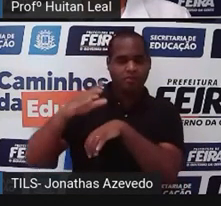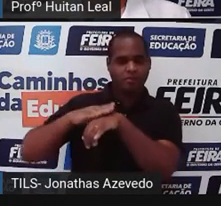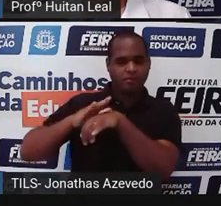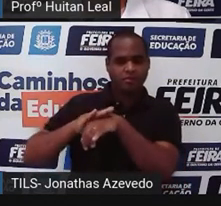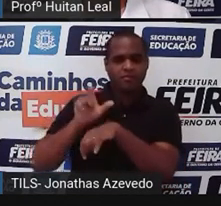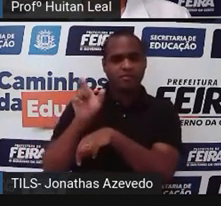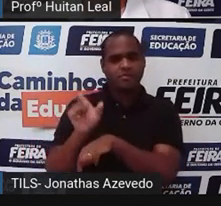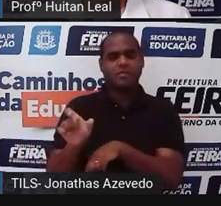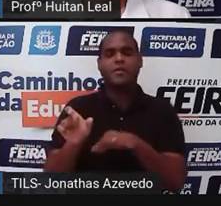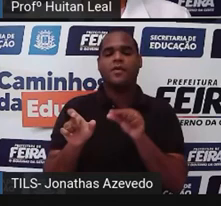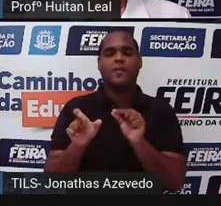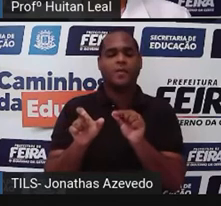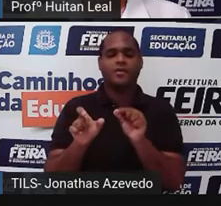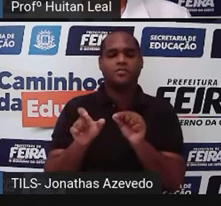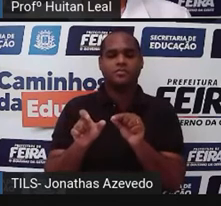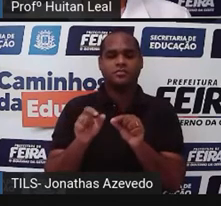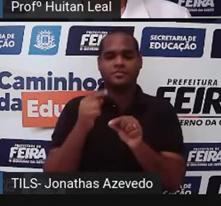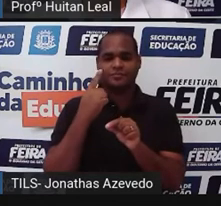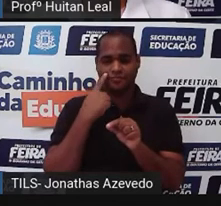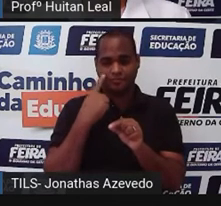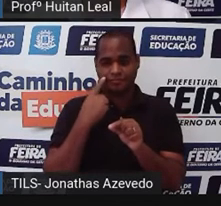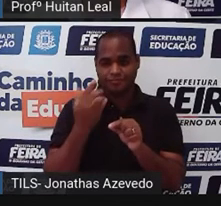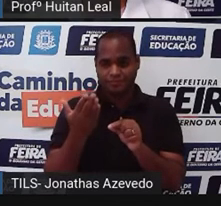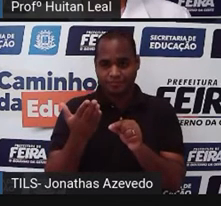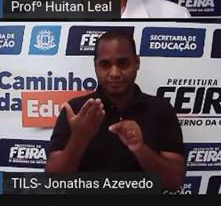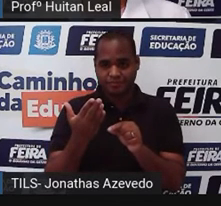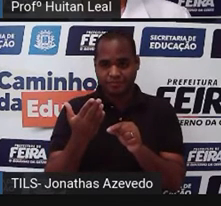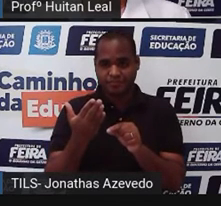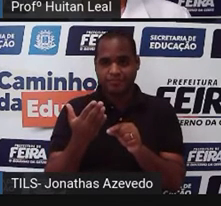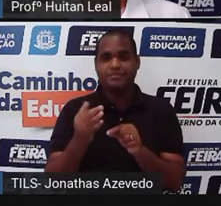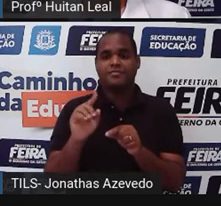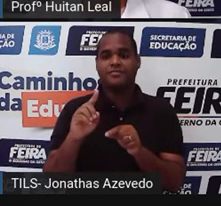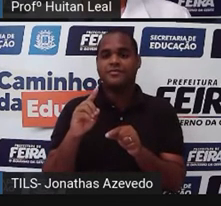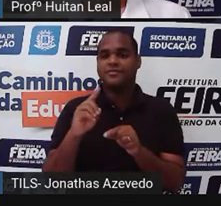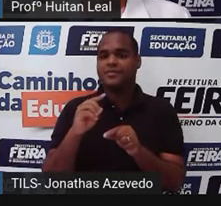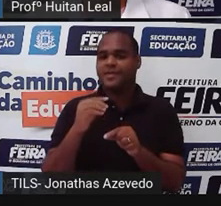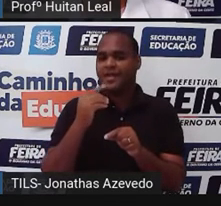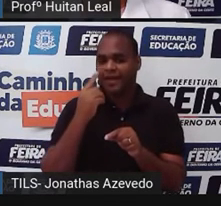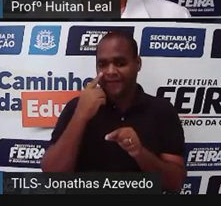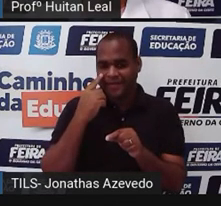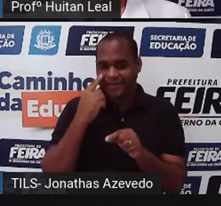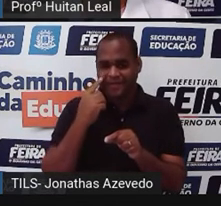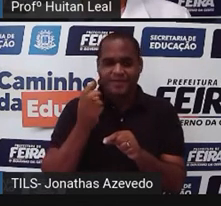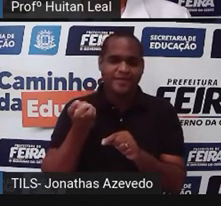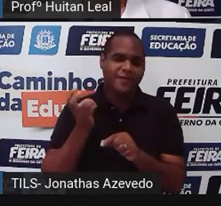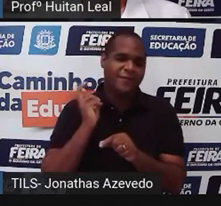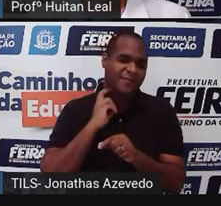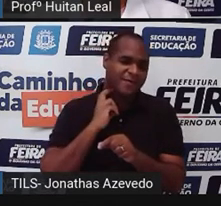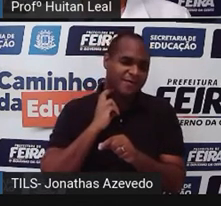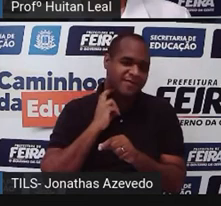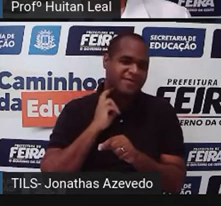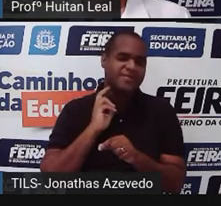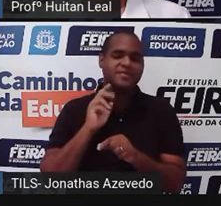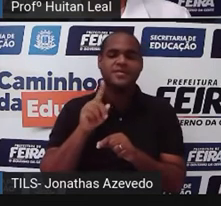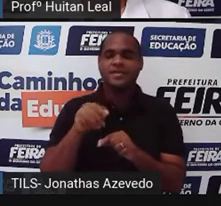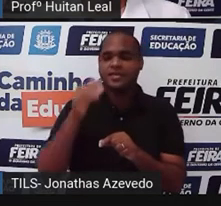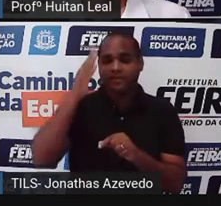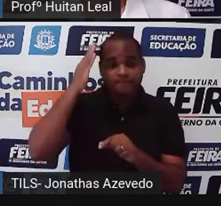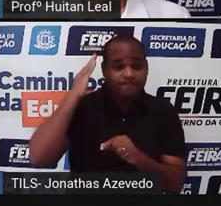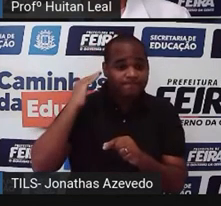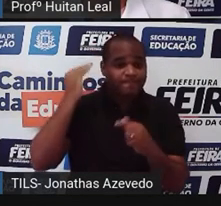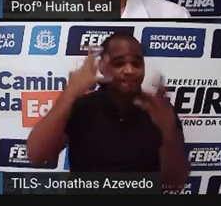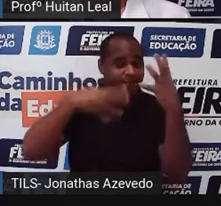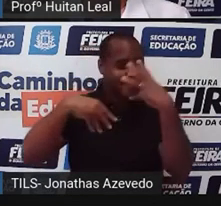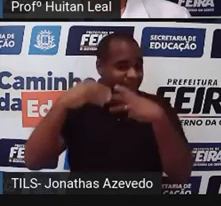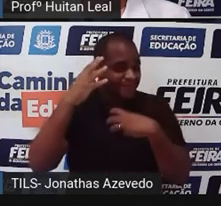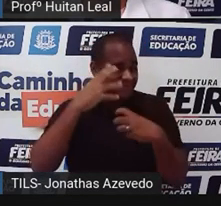No caso, aqui, nessa partezinha, Vampira Fatale com aquele cabelo, com aquele cabelo sexo de Sônia,